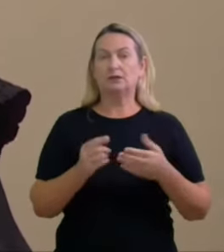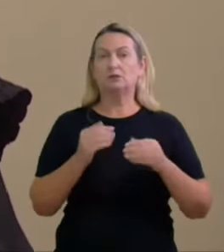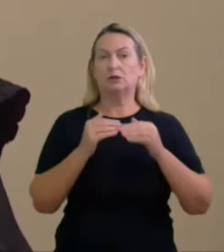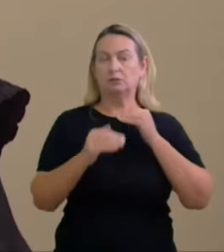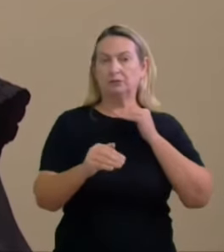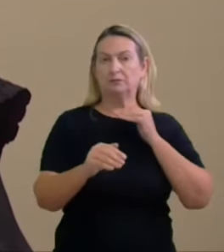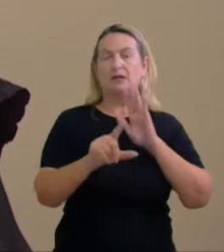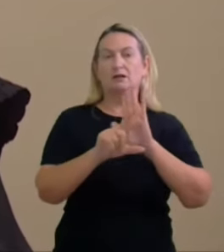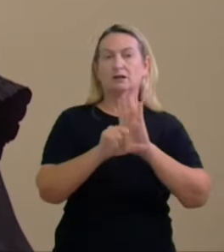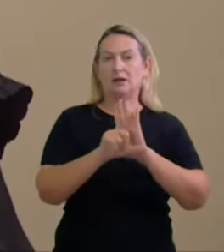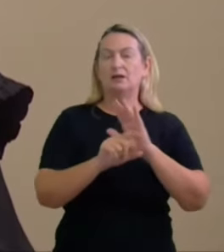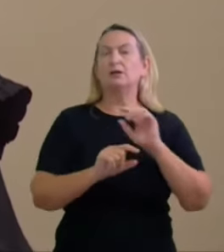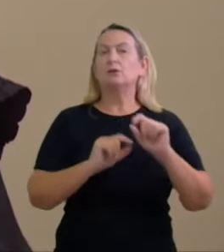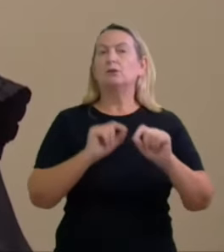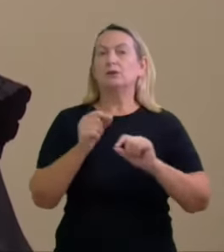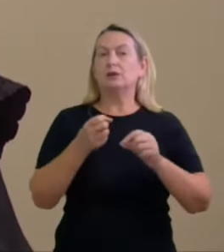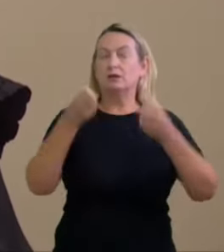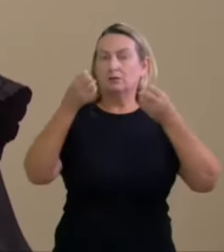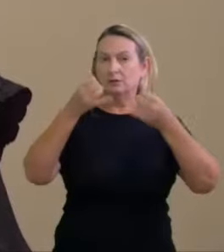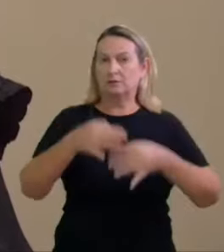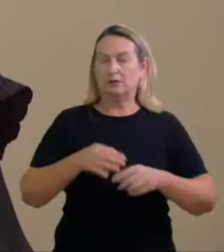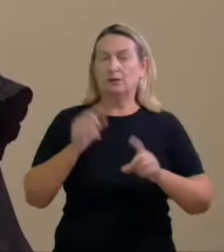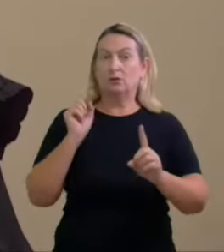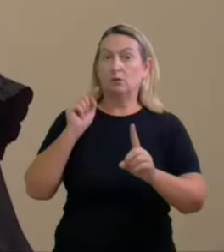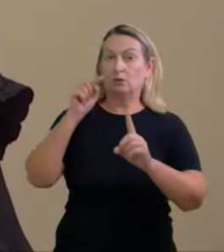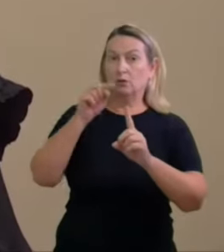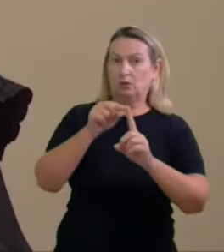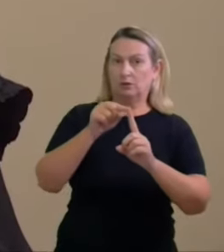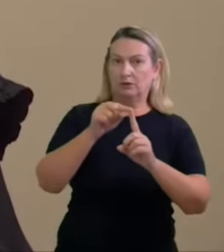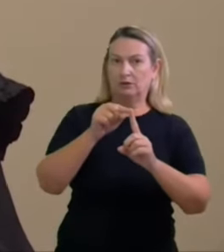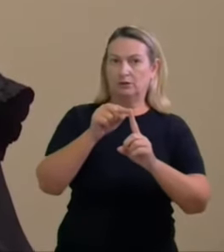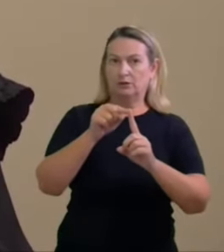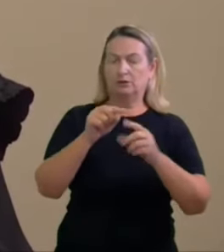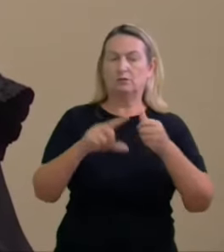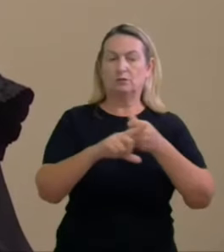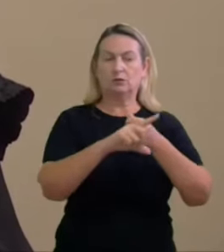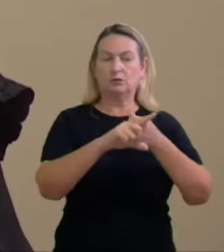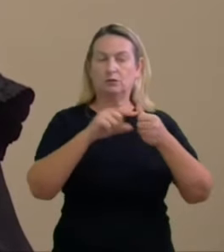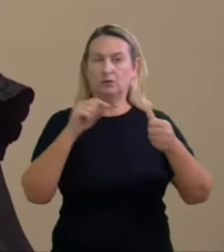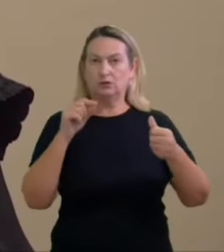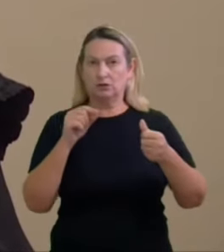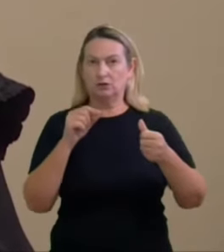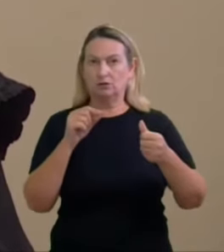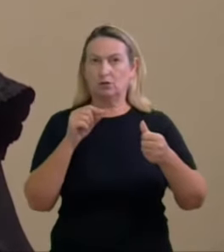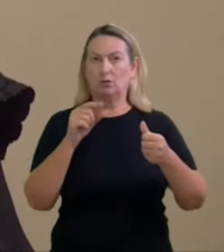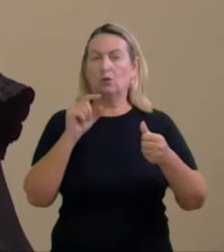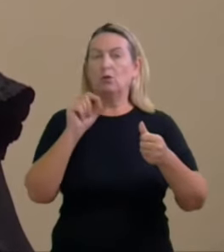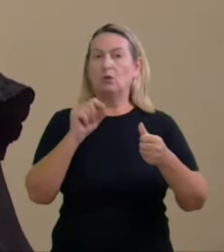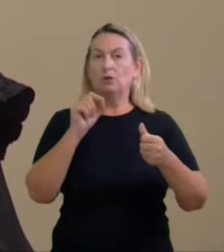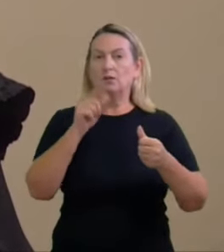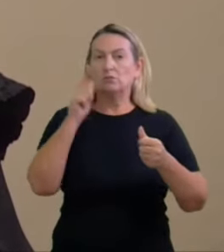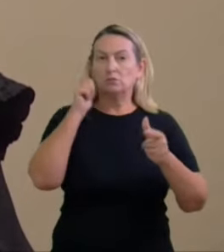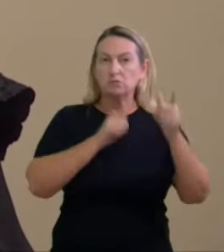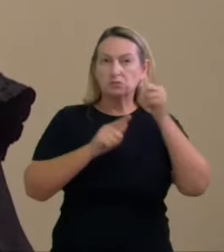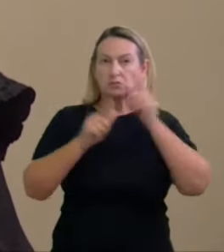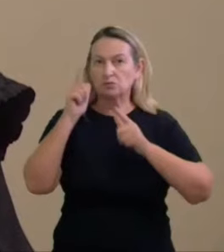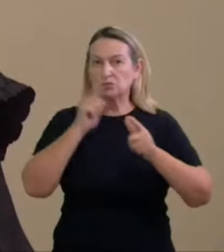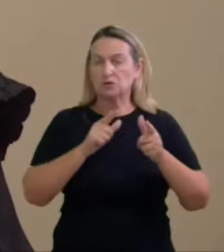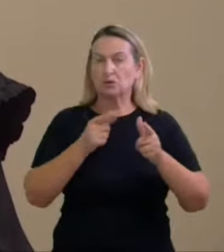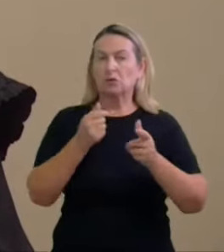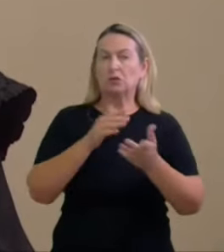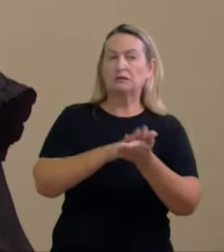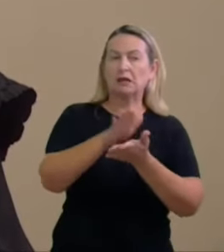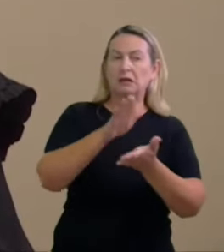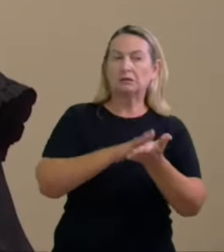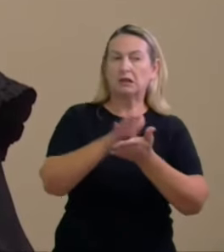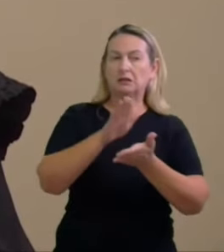ilícita eu digo o seguinte o objetivo princípio do artigo é sancionar a conduta de captar ou gastar ilicitamente recursos